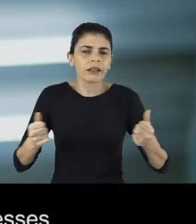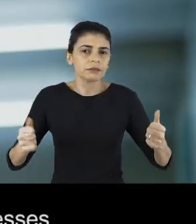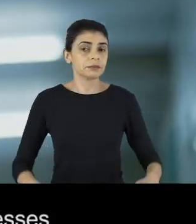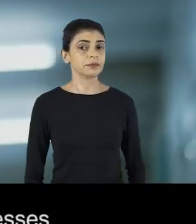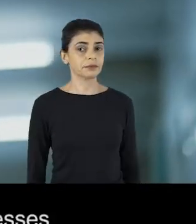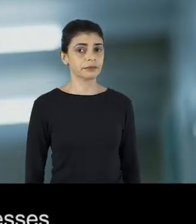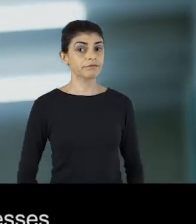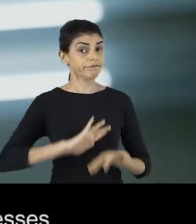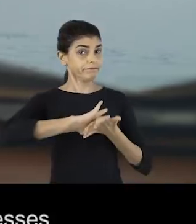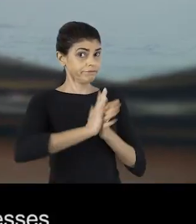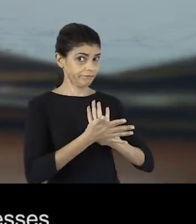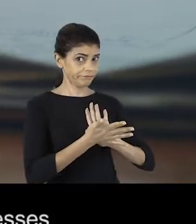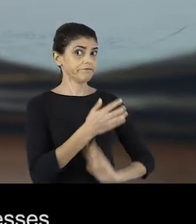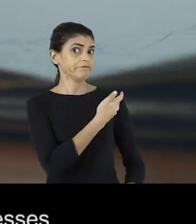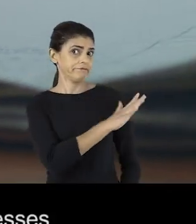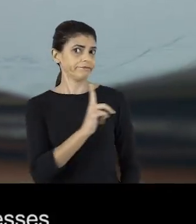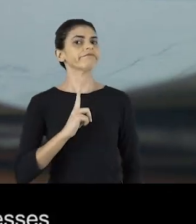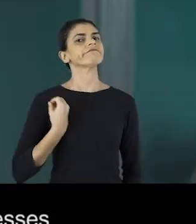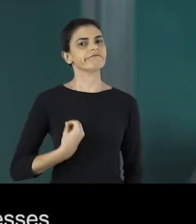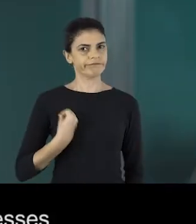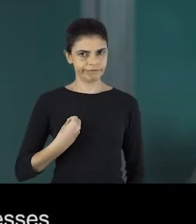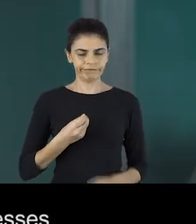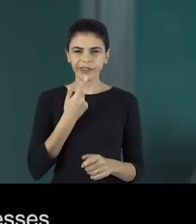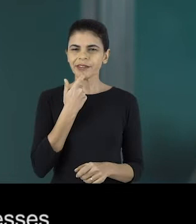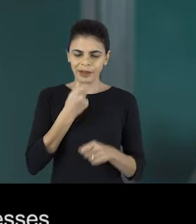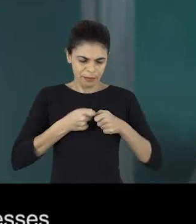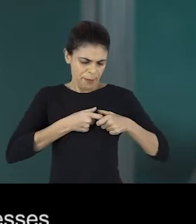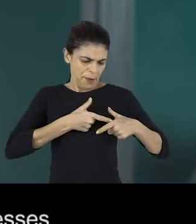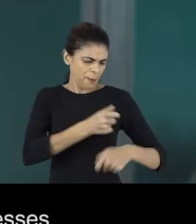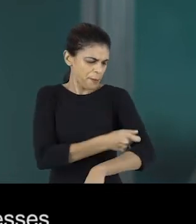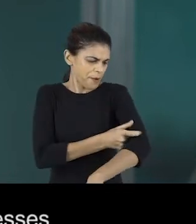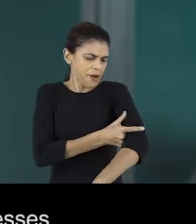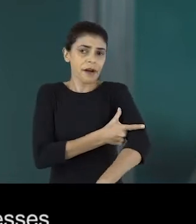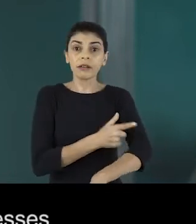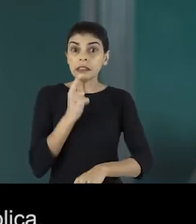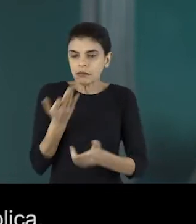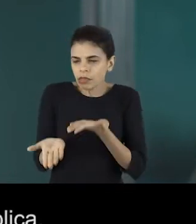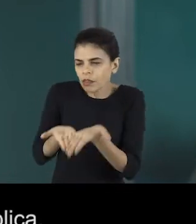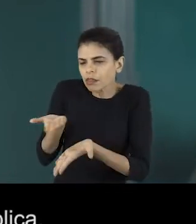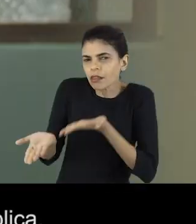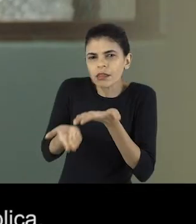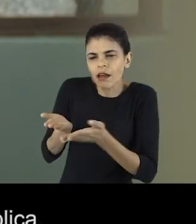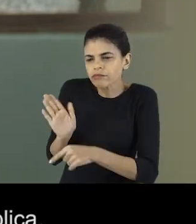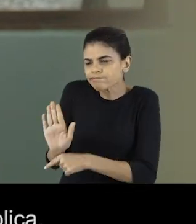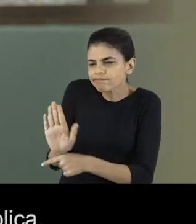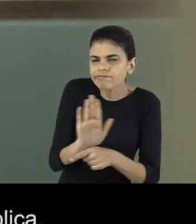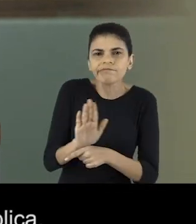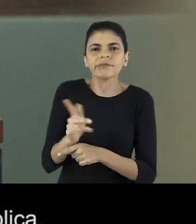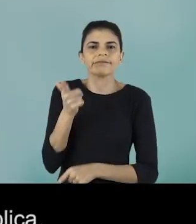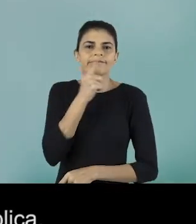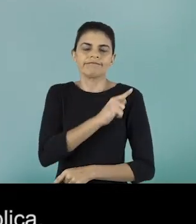Existe o preconceito em relação à rançaíase, mas quanto mais a gente tratar esses pacientes, a gente